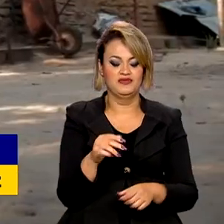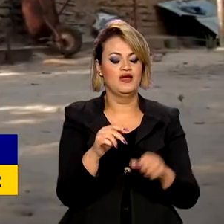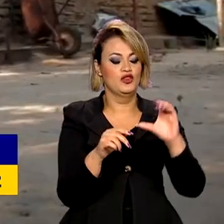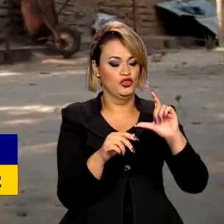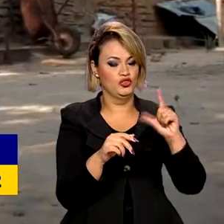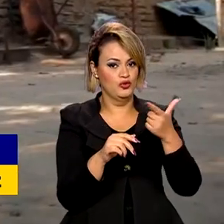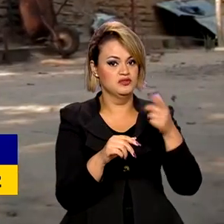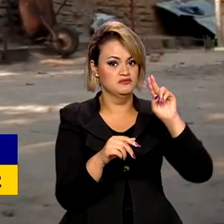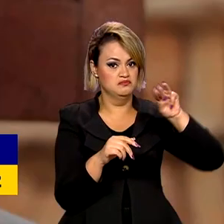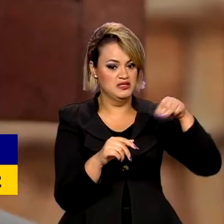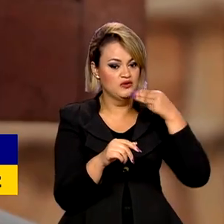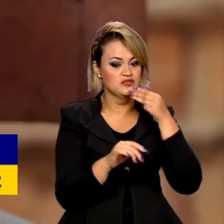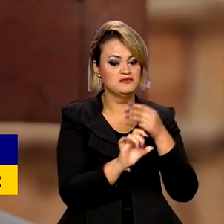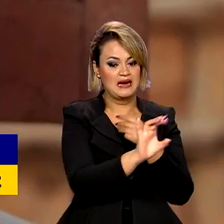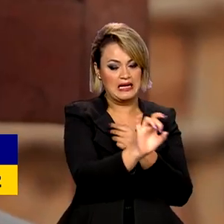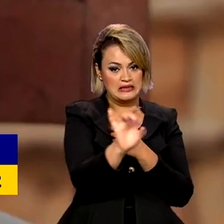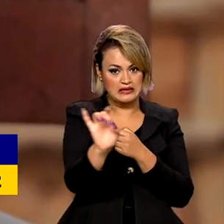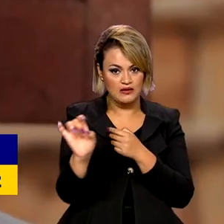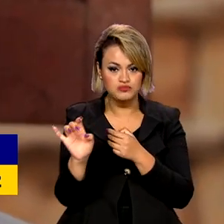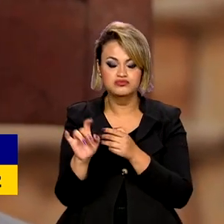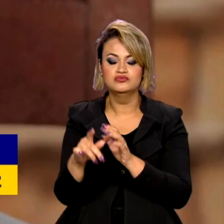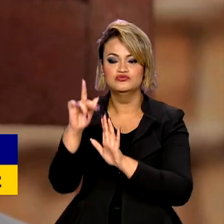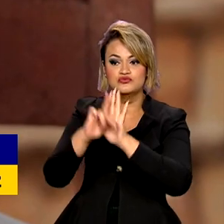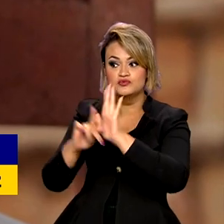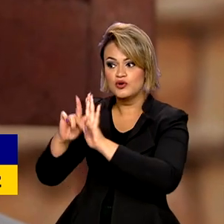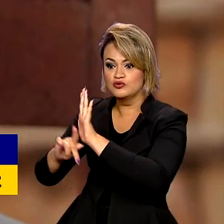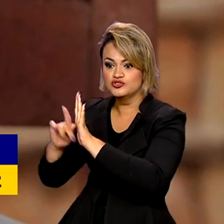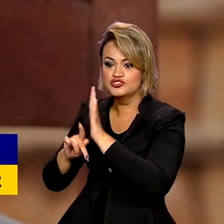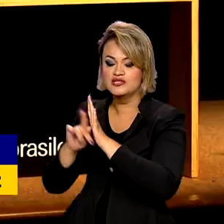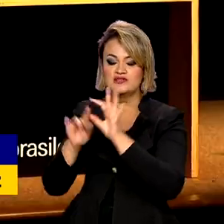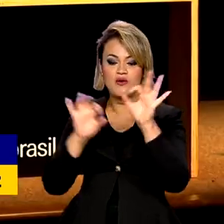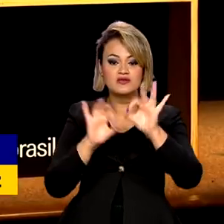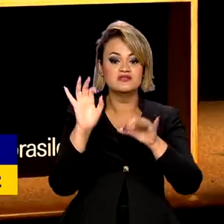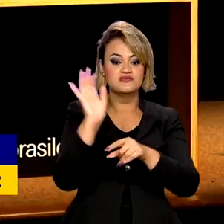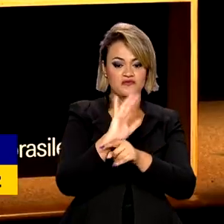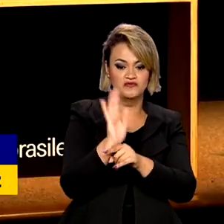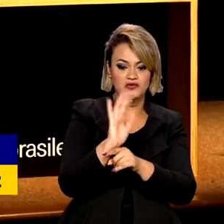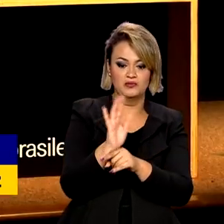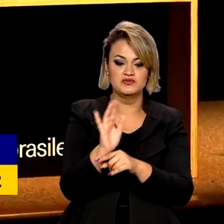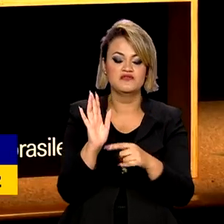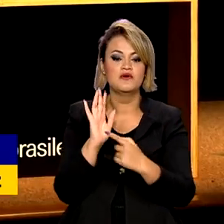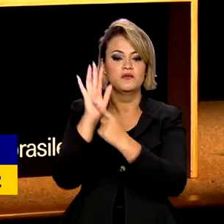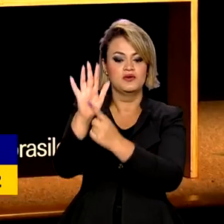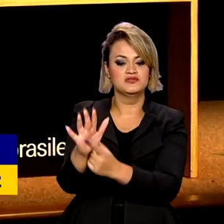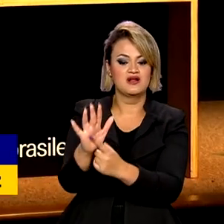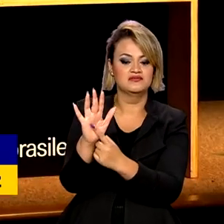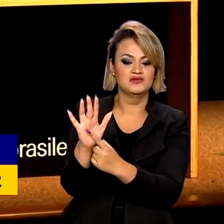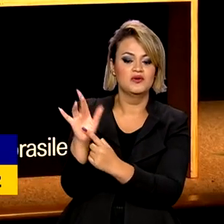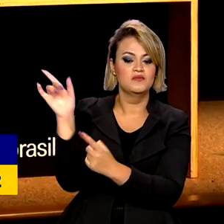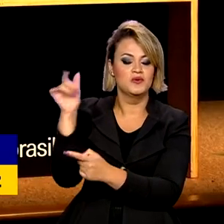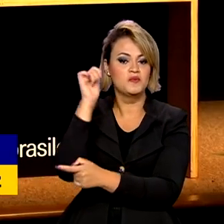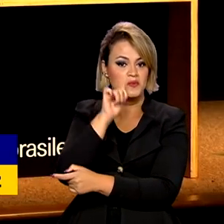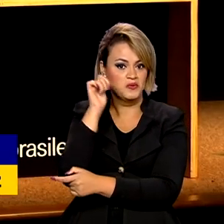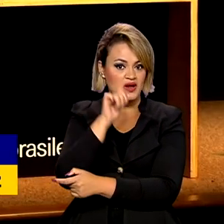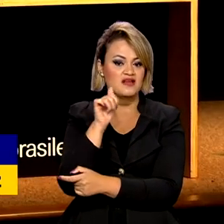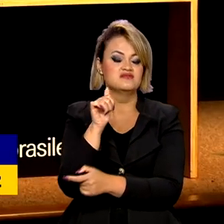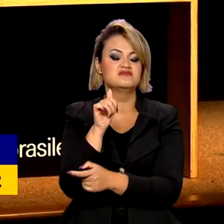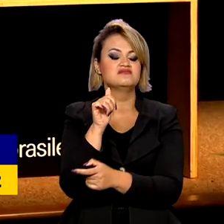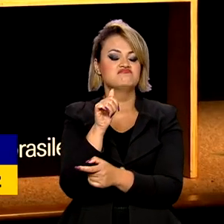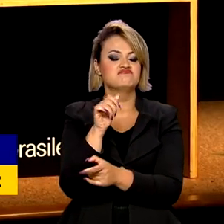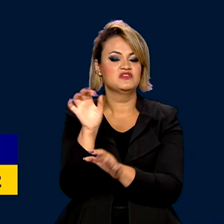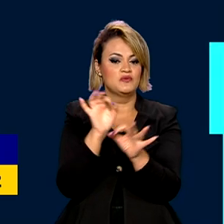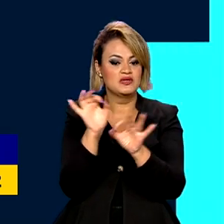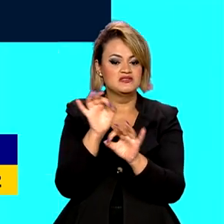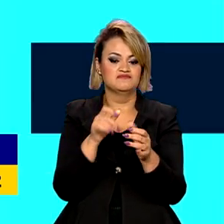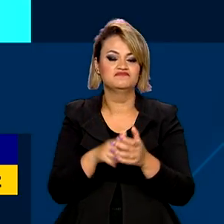de reais para cada um dos 10 projetos de longa-metragem apresentados por produtoras brasileiras independentes.